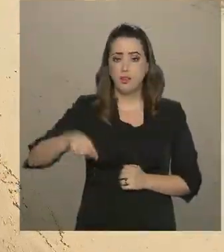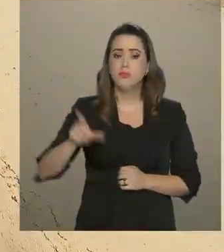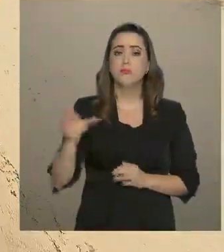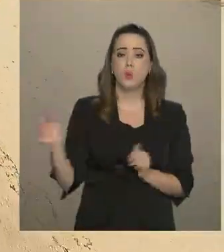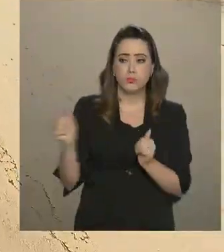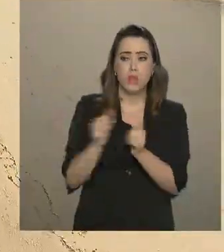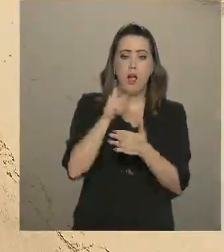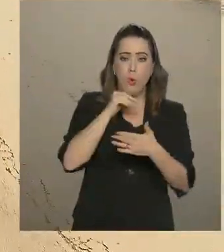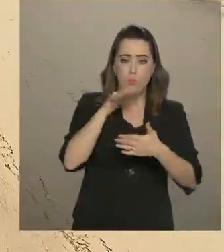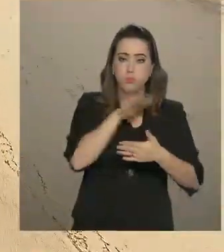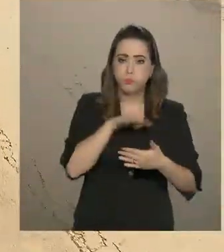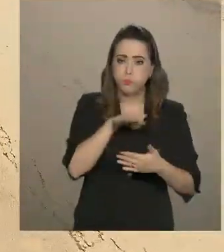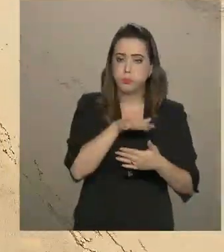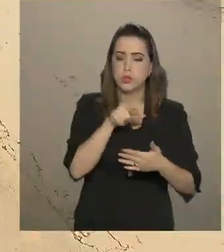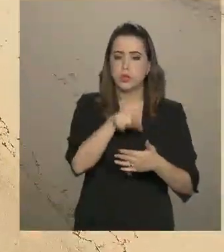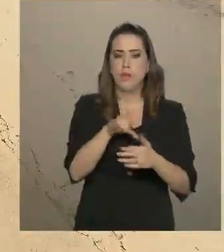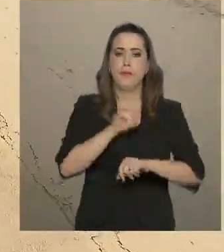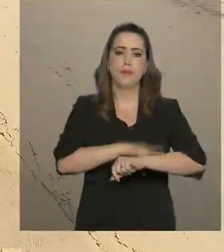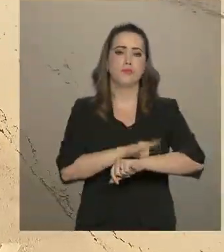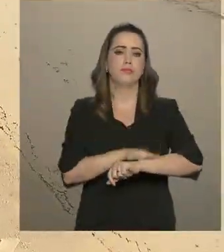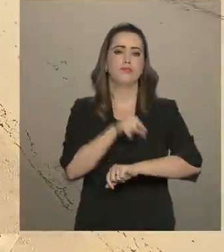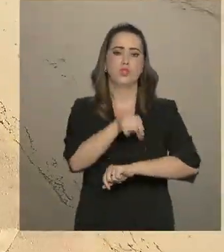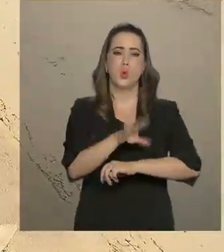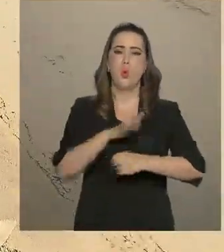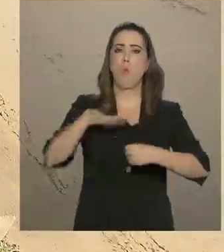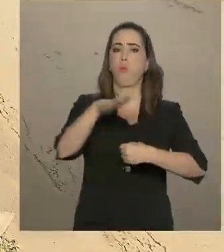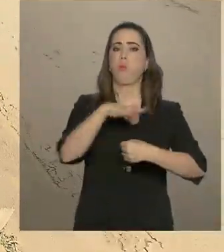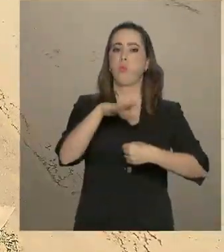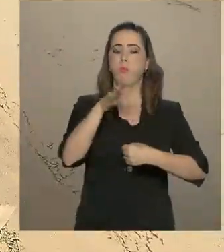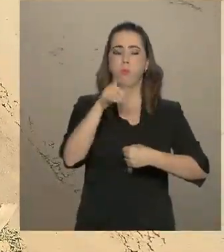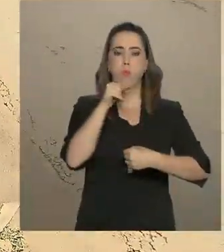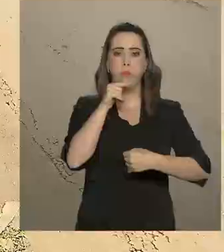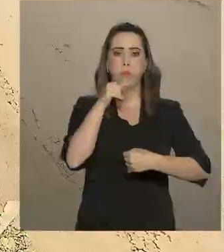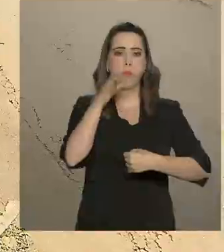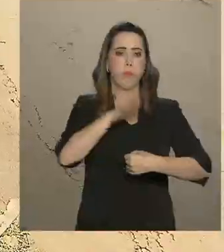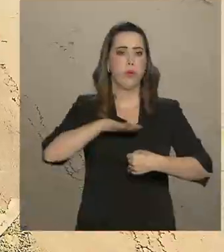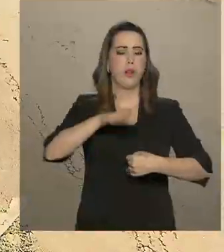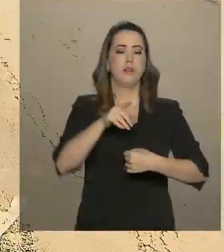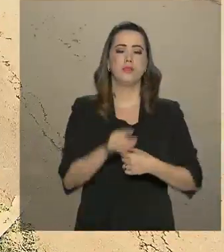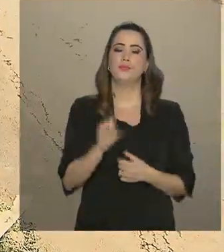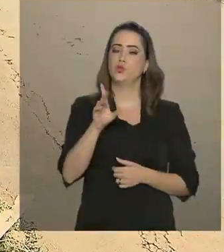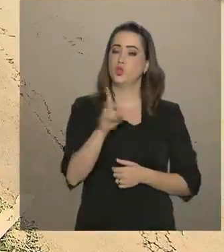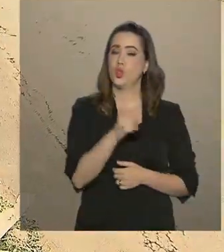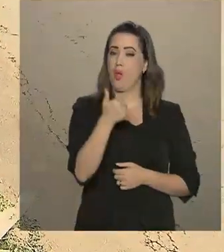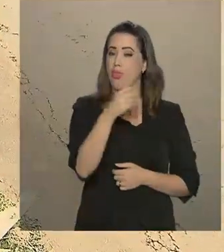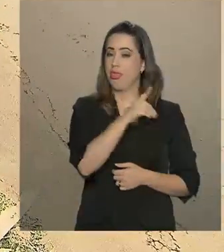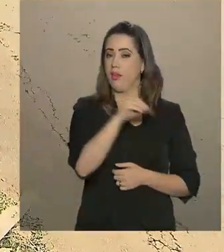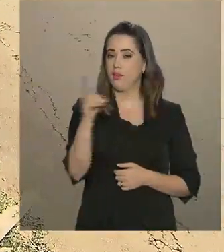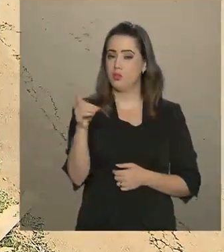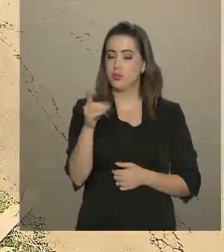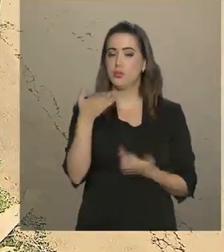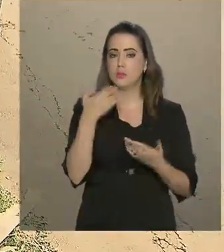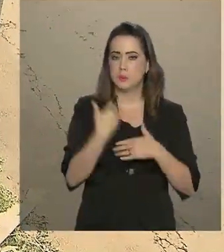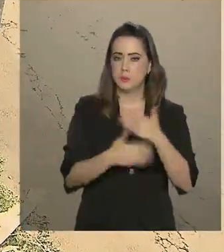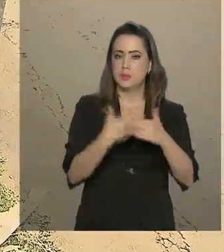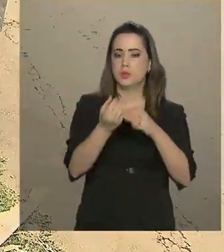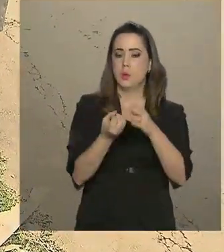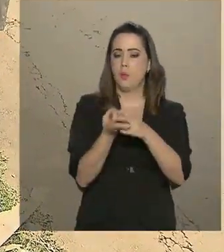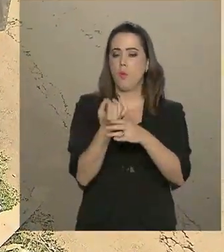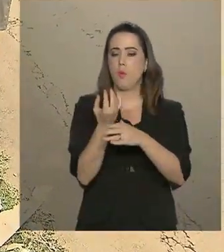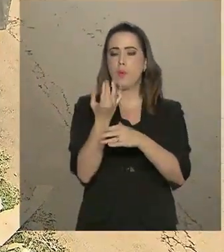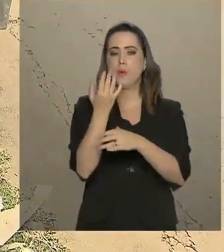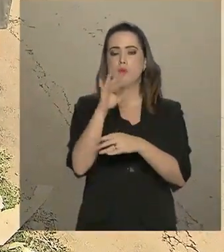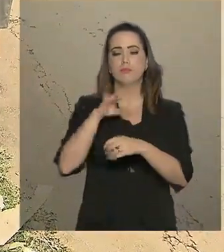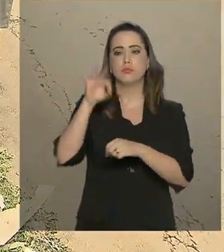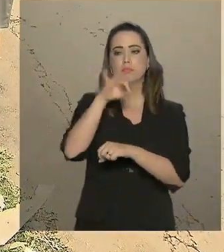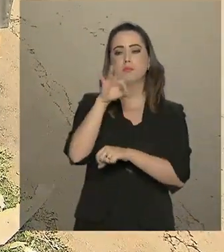junta água. Esse vaso sanitário, por exemplo, está cheio. E o mosquito precisa de apenas dez dias para se desenvolver até